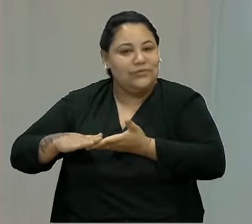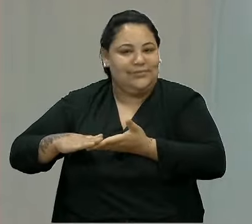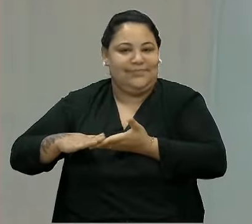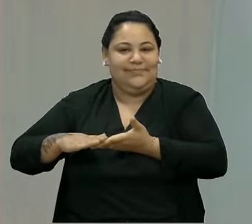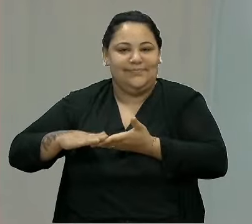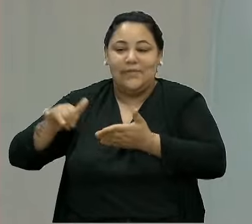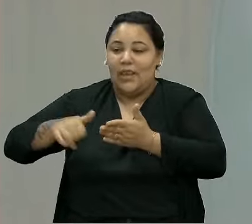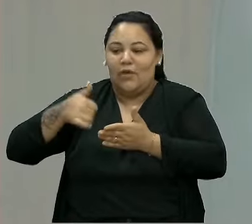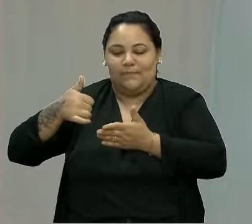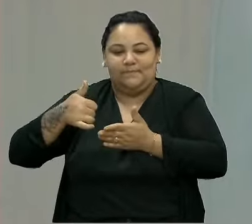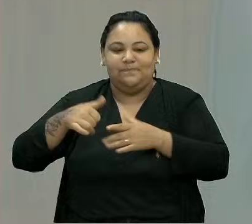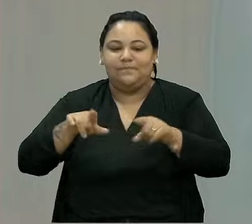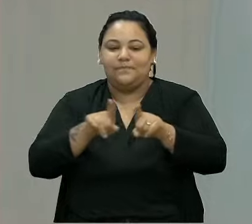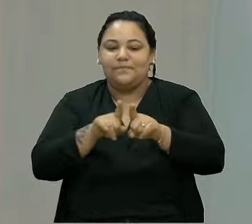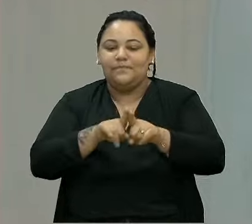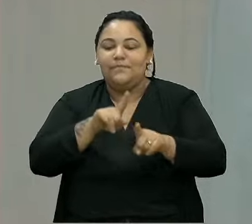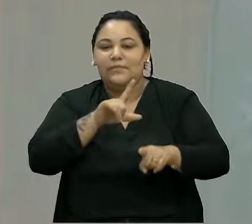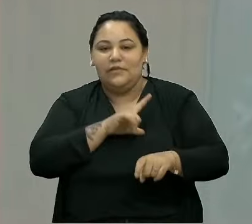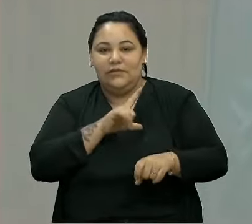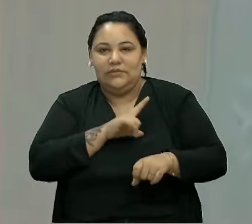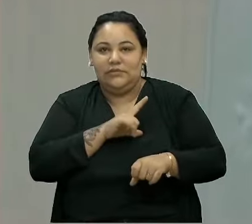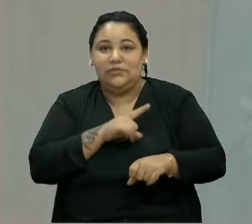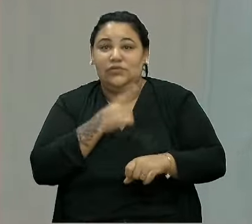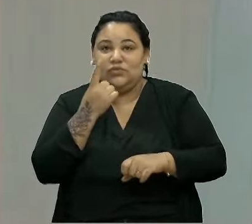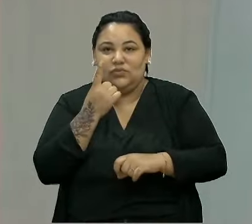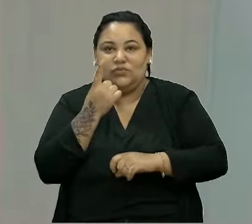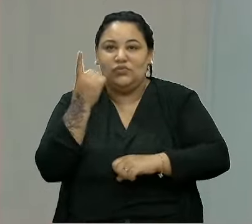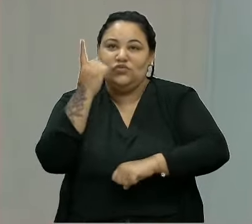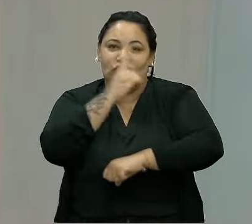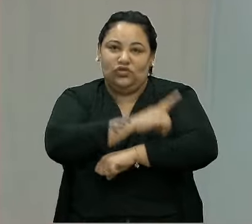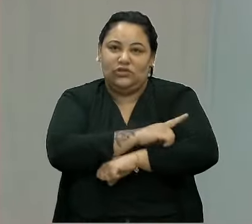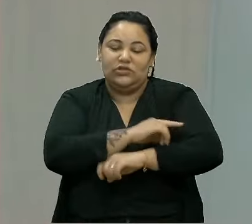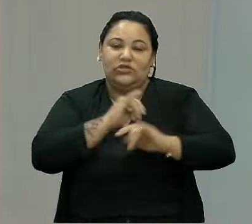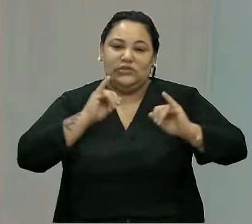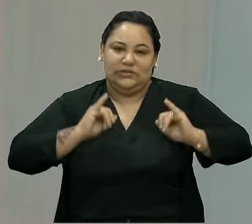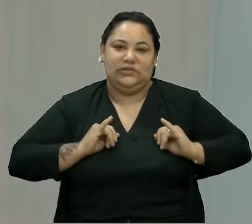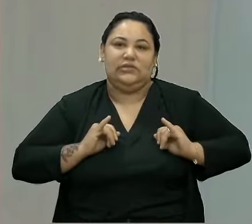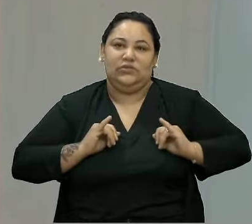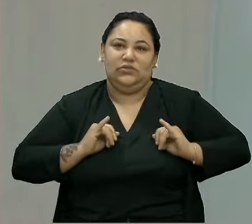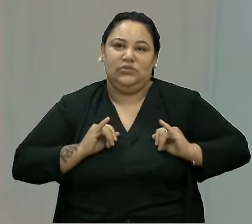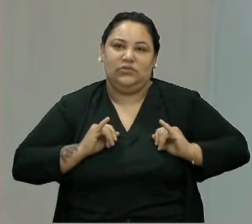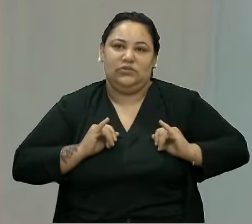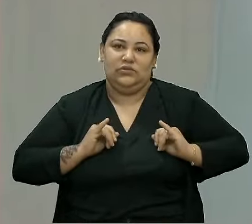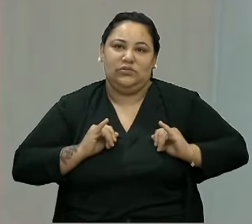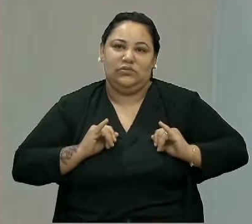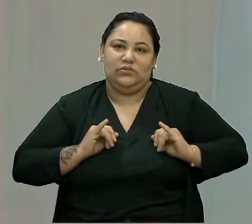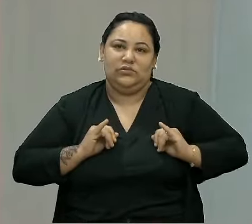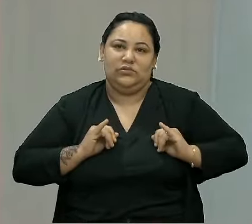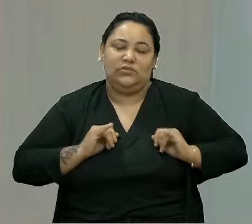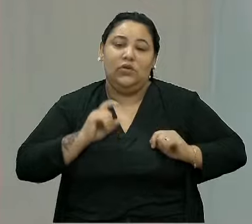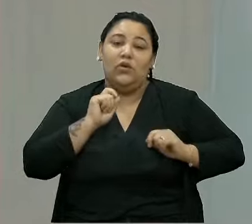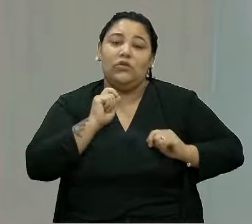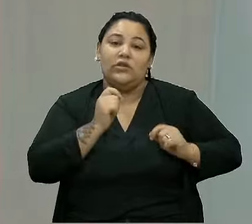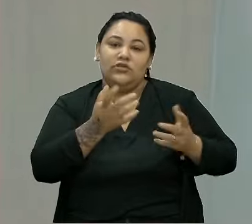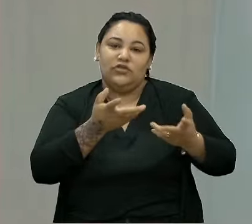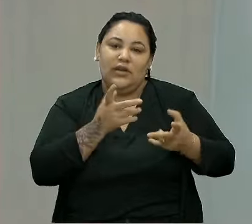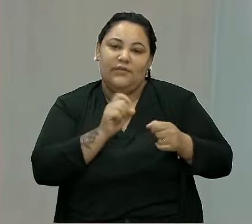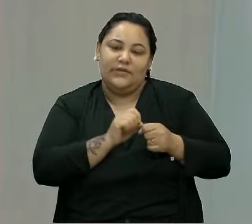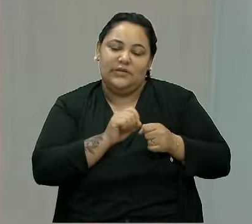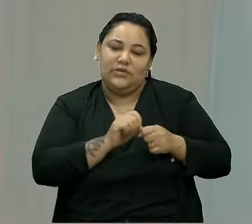tem a questão também um dia de lazer, um dia de descanso. O que a gente quer fazer quando está